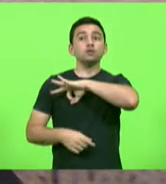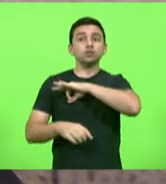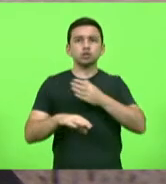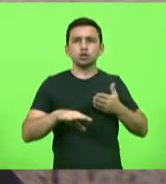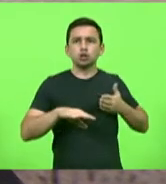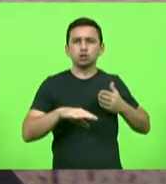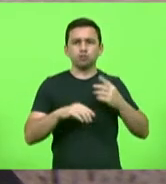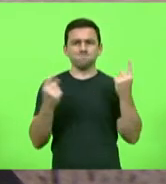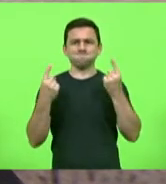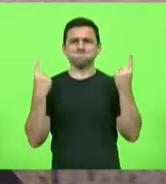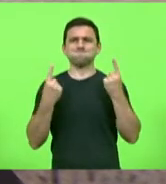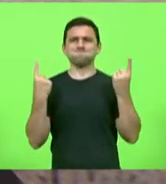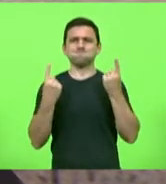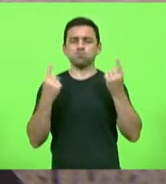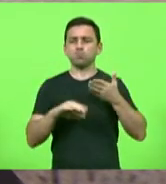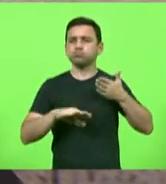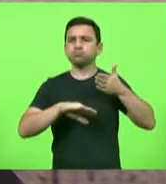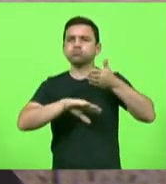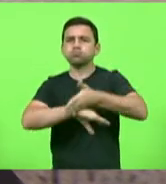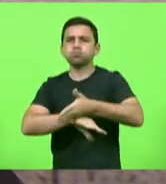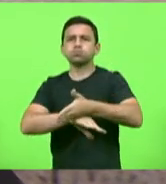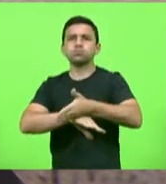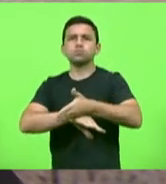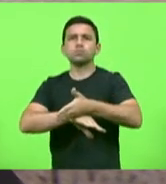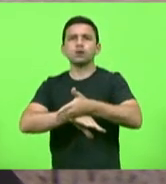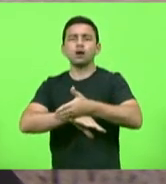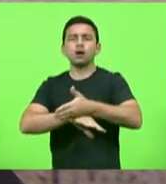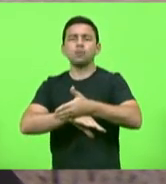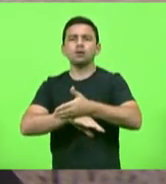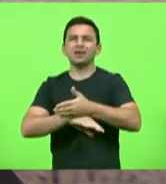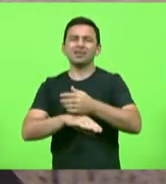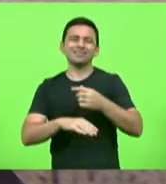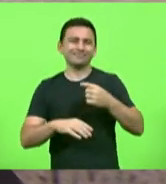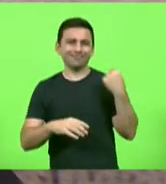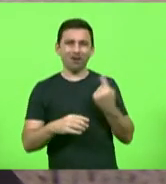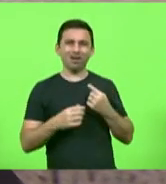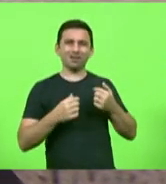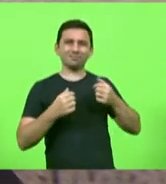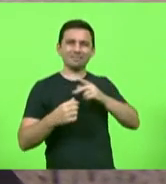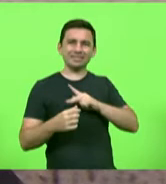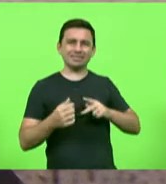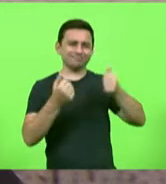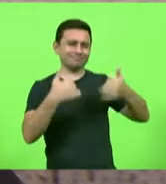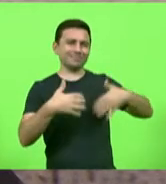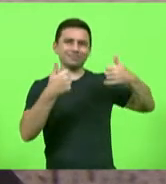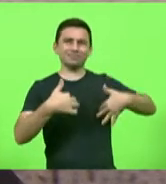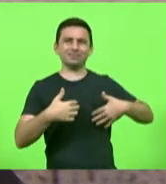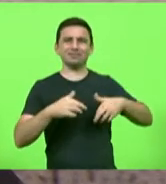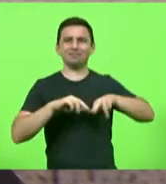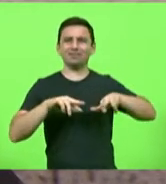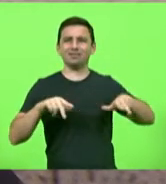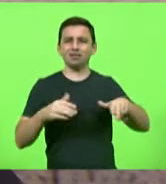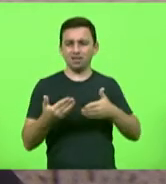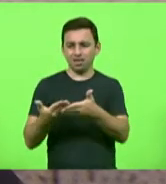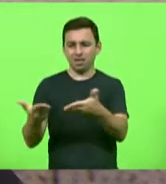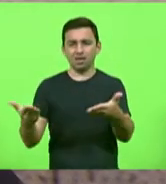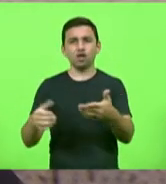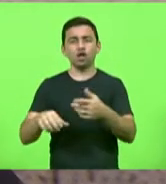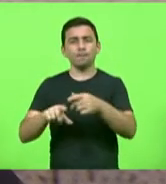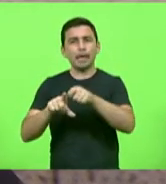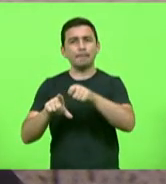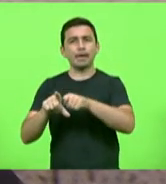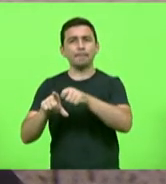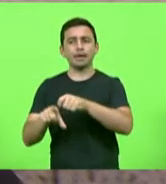giroflex ligado, etc. tal. Tivemos que dar várias explicações. Enfim, não é possível. O pessoal está ali nove meses,